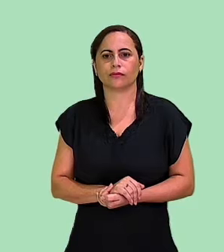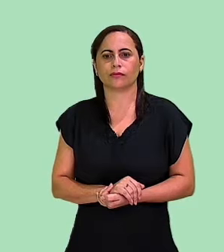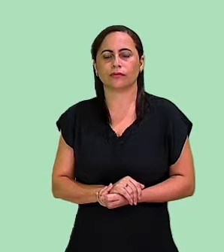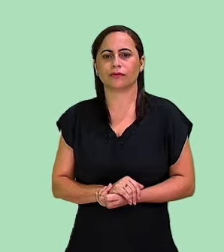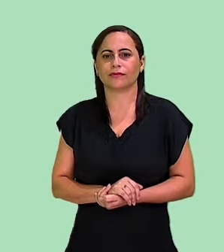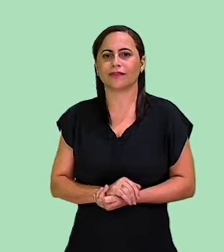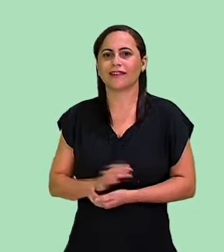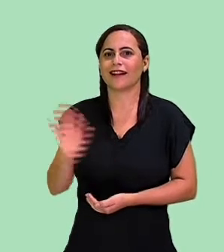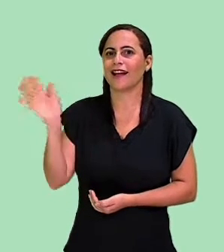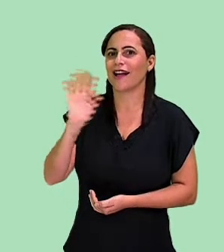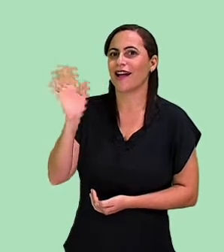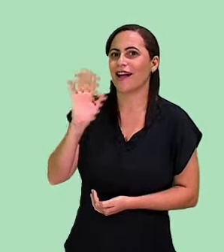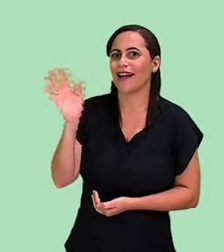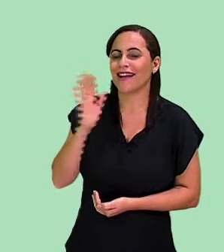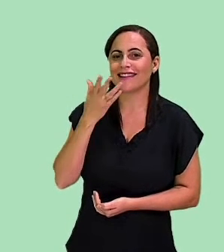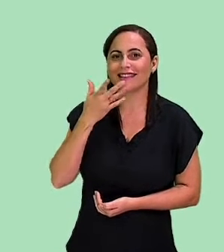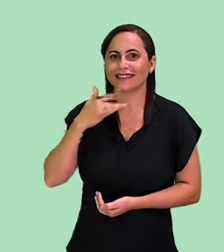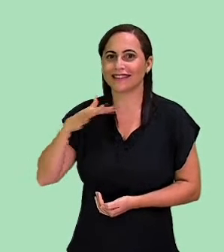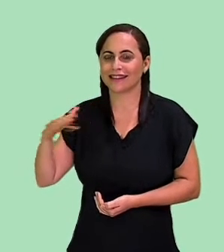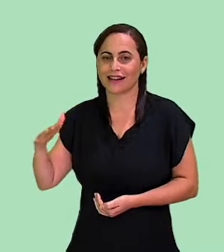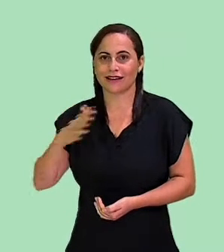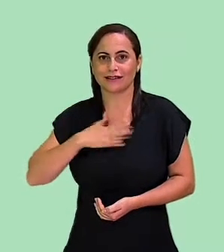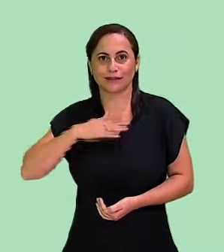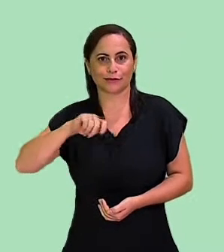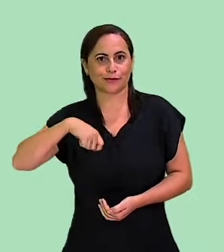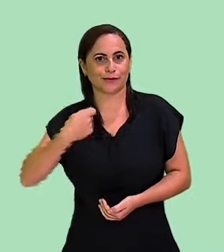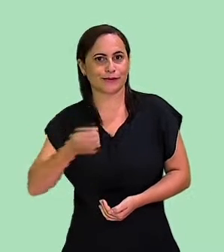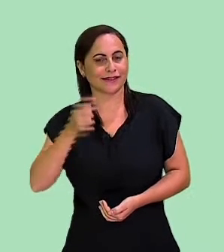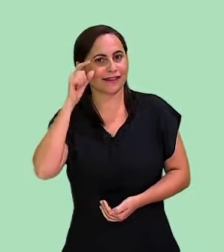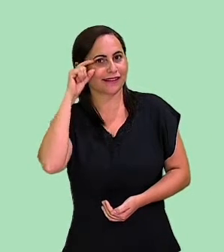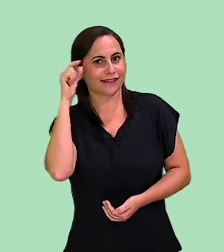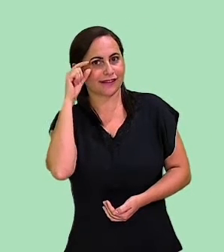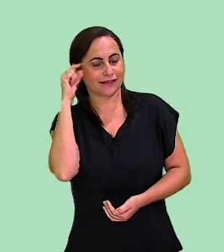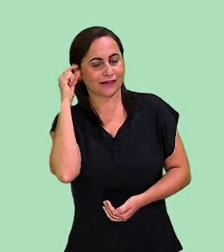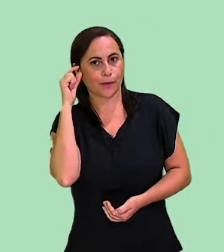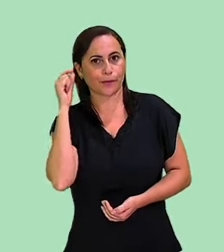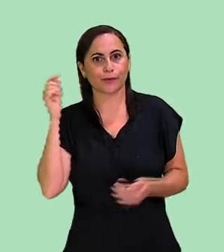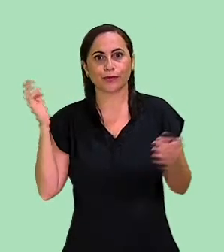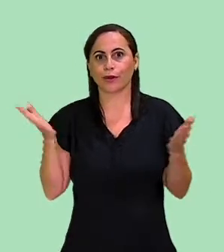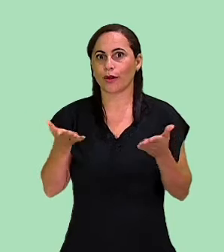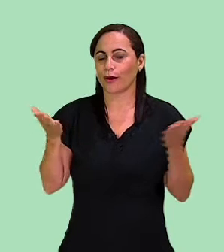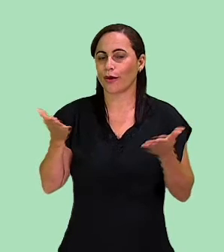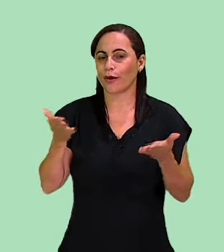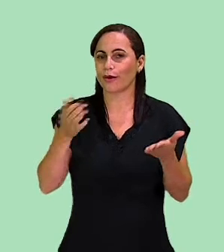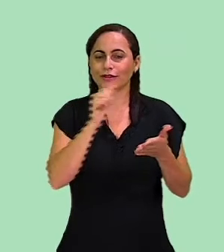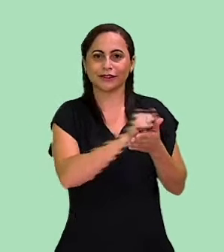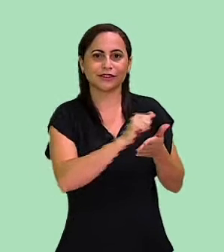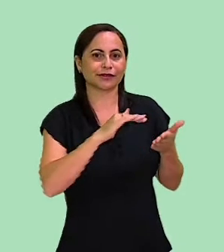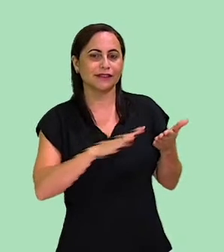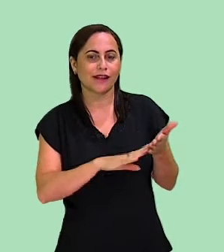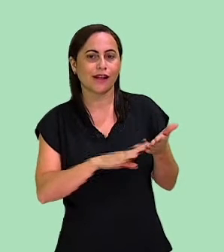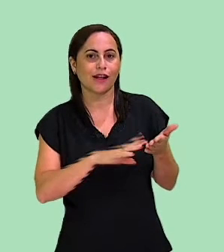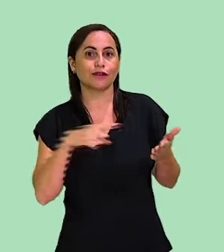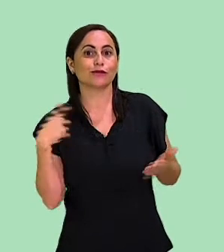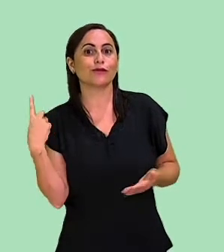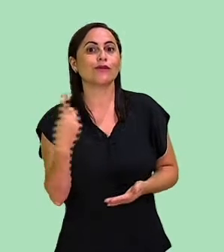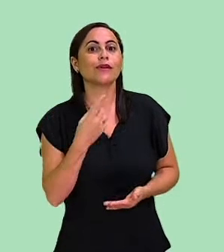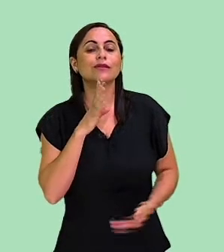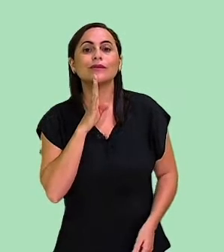Olá, crianças! Sou a professora Luciana Ferreira E na nossa atividade de hoje Iremos conhecer